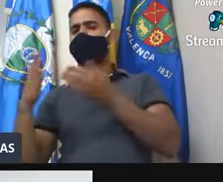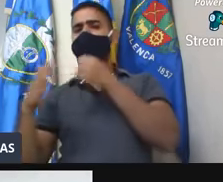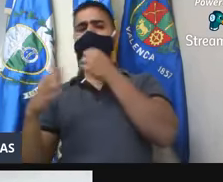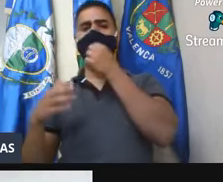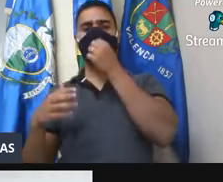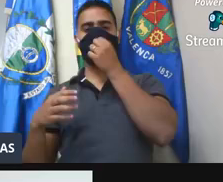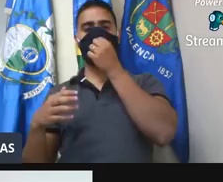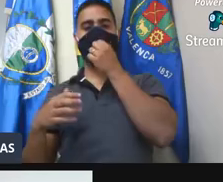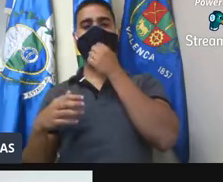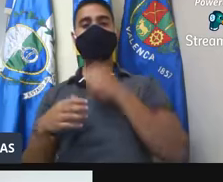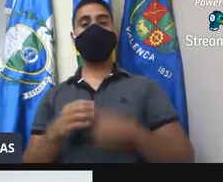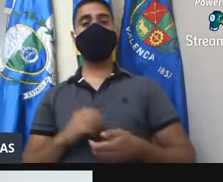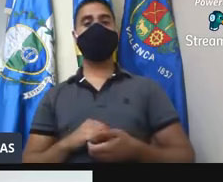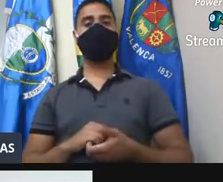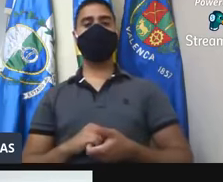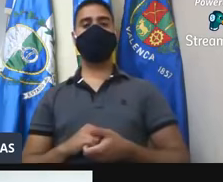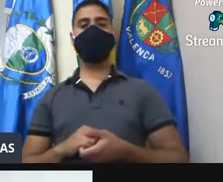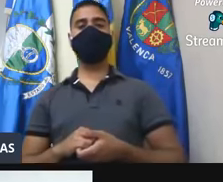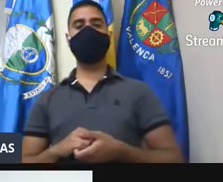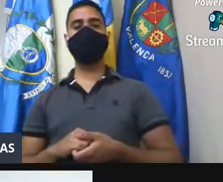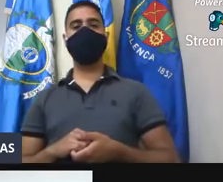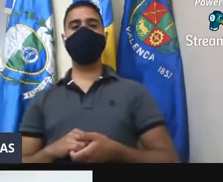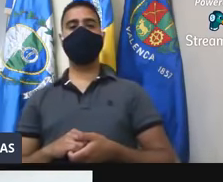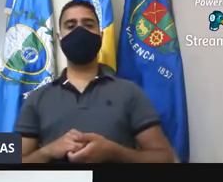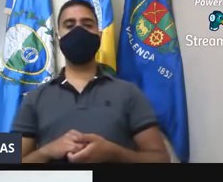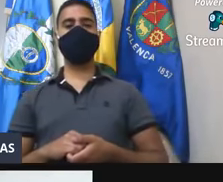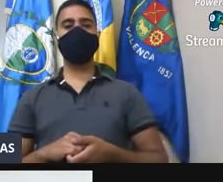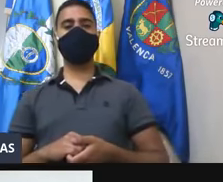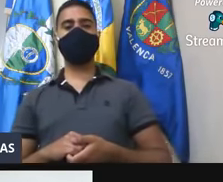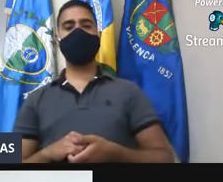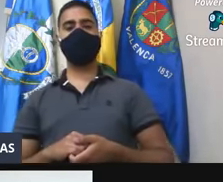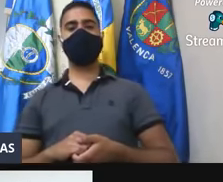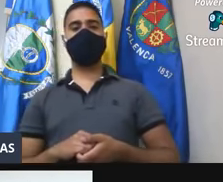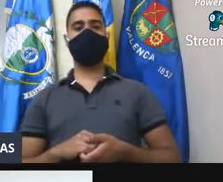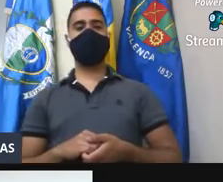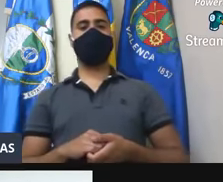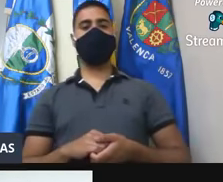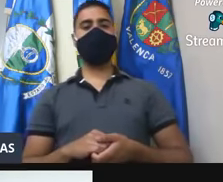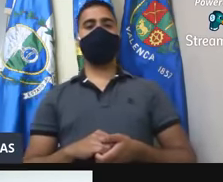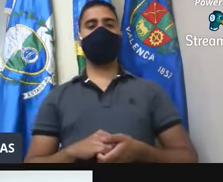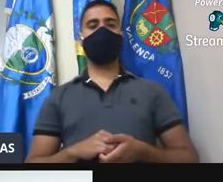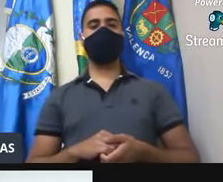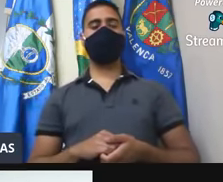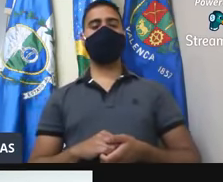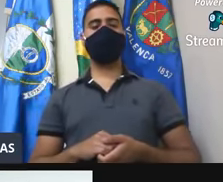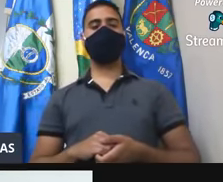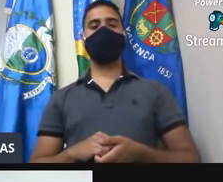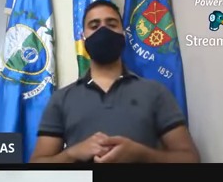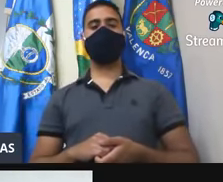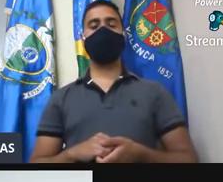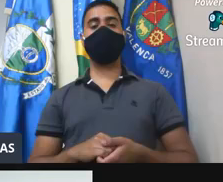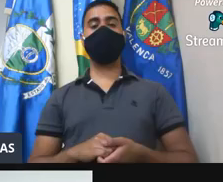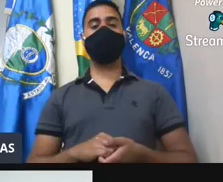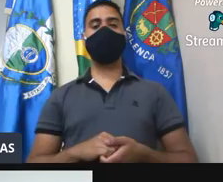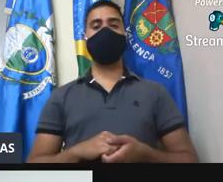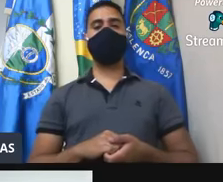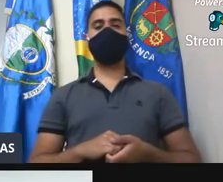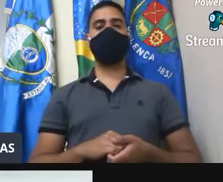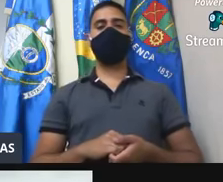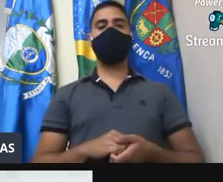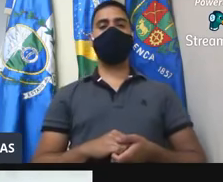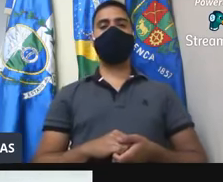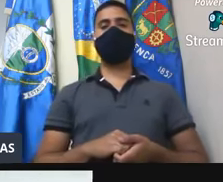uma casa que, inclusive, agora, está totalmente liberada, né, eu sou contra